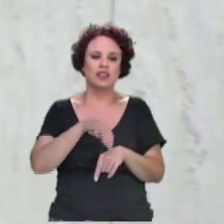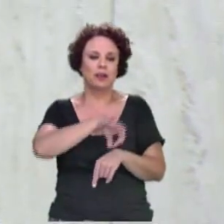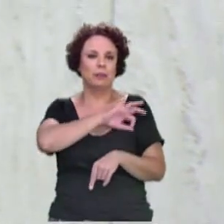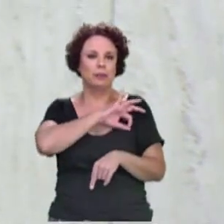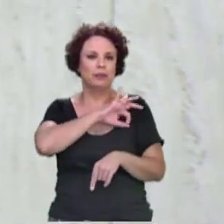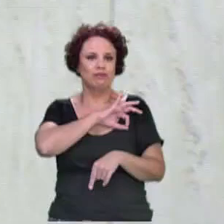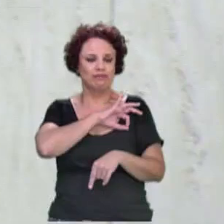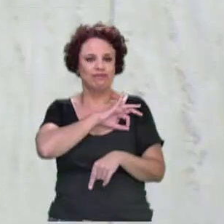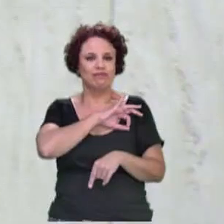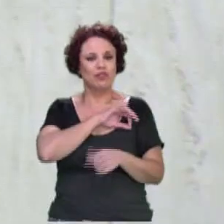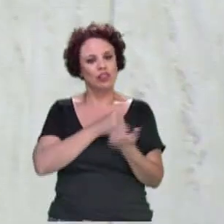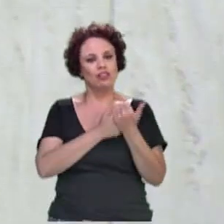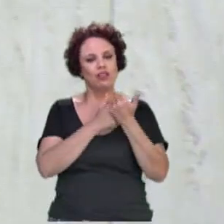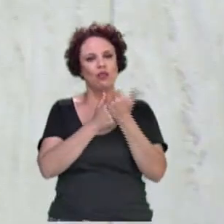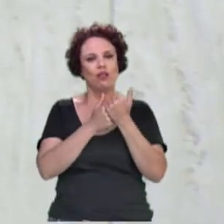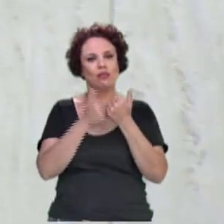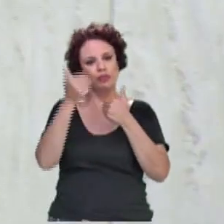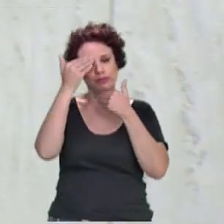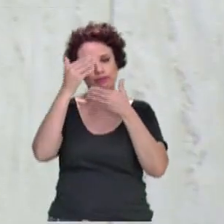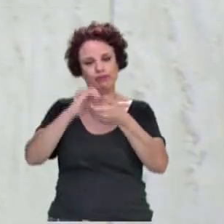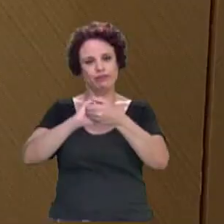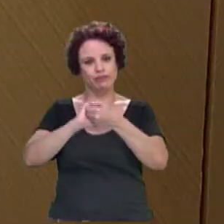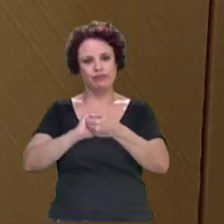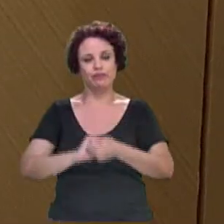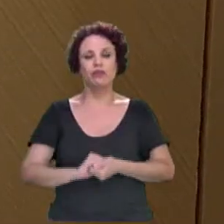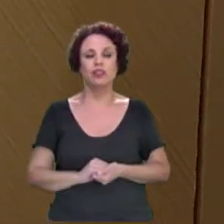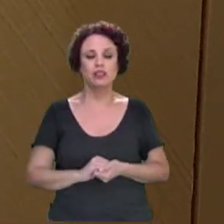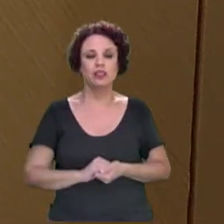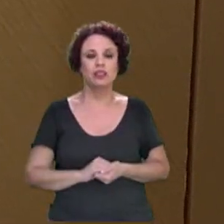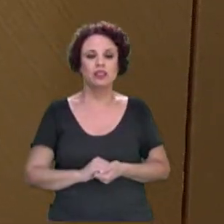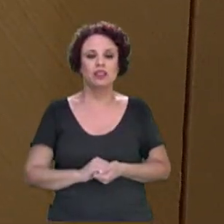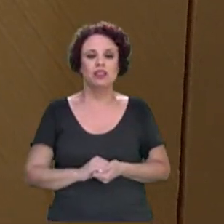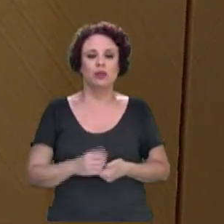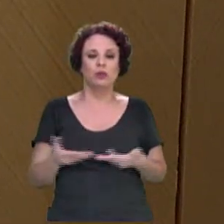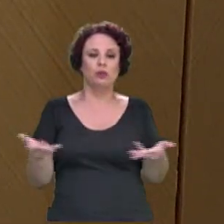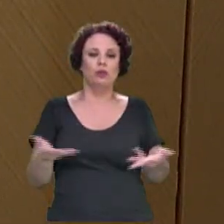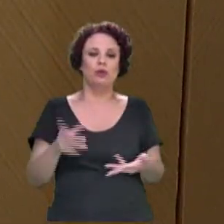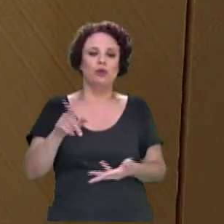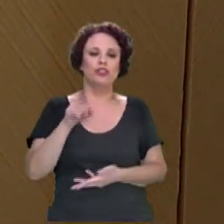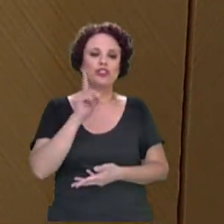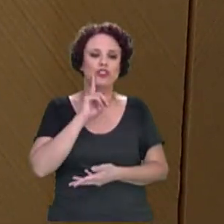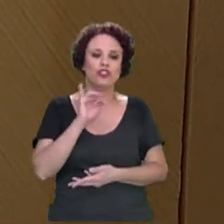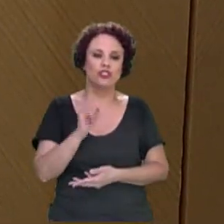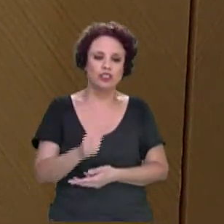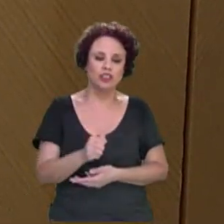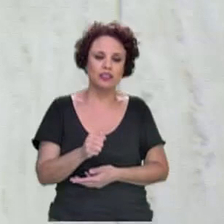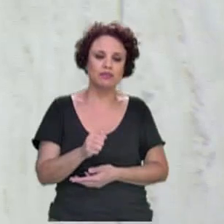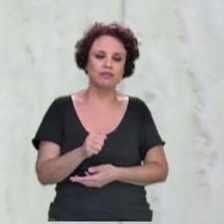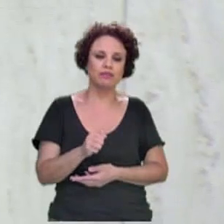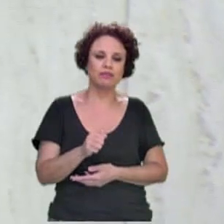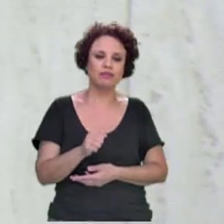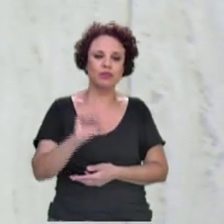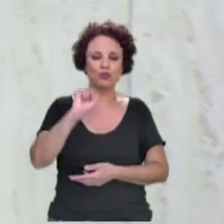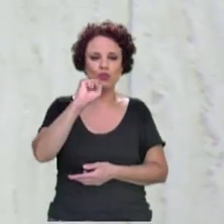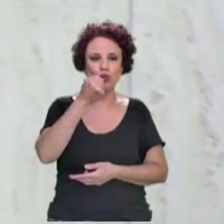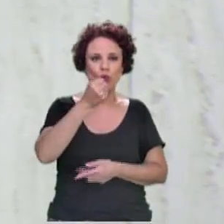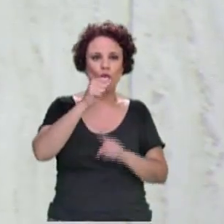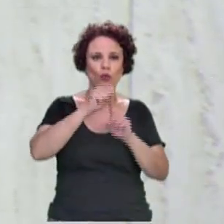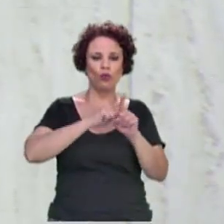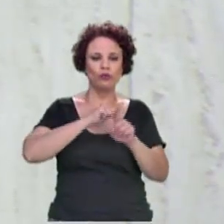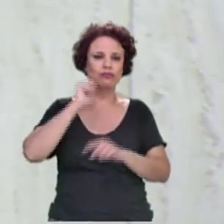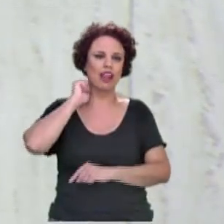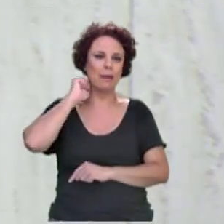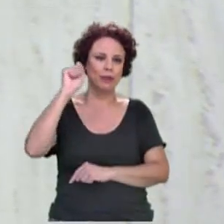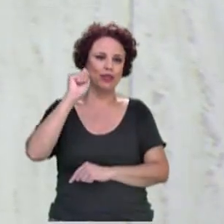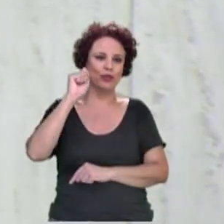assistência policial militar. Hoje é um dia, nesse dia 8 de